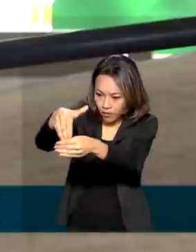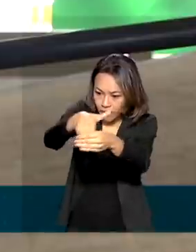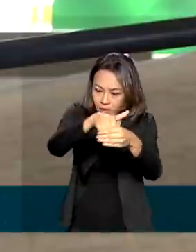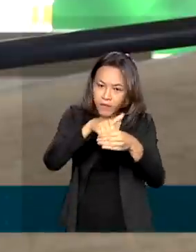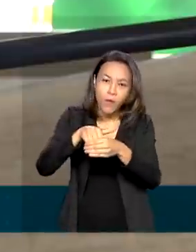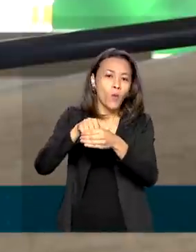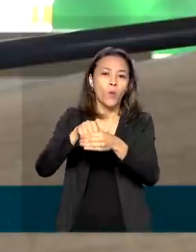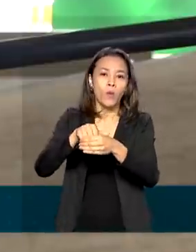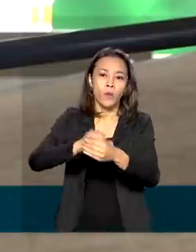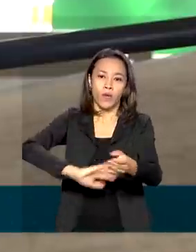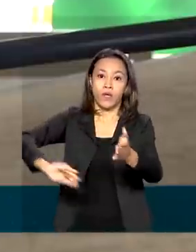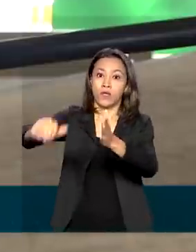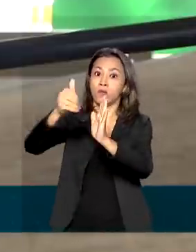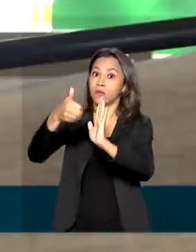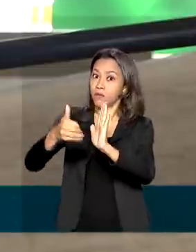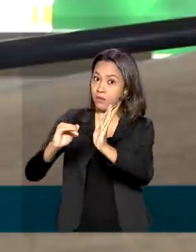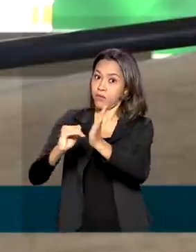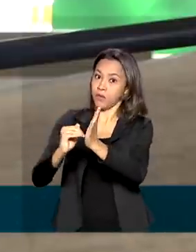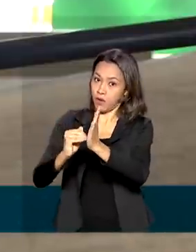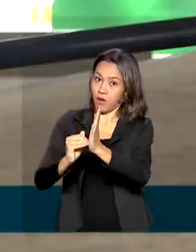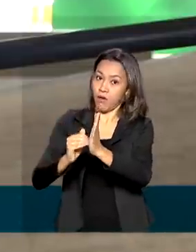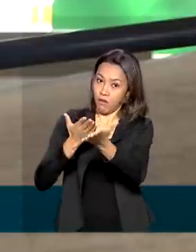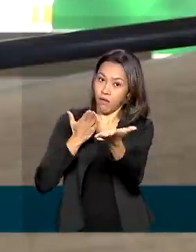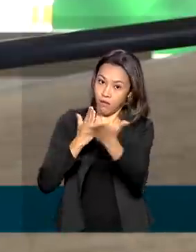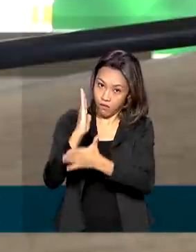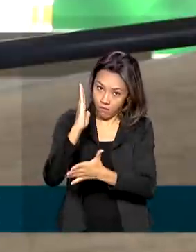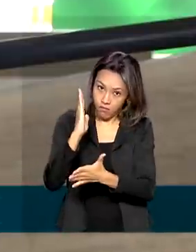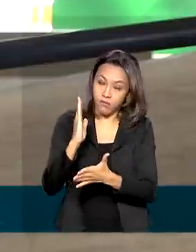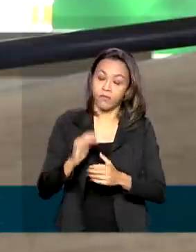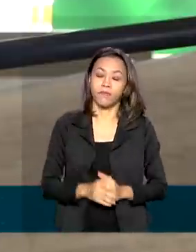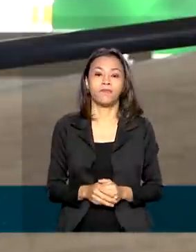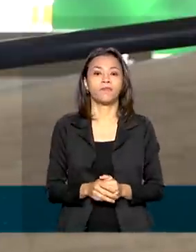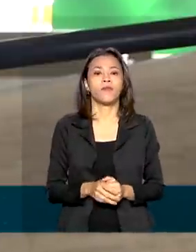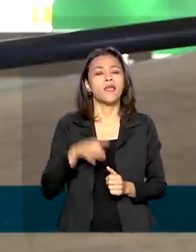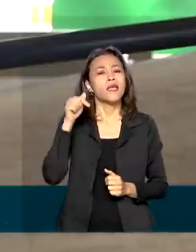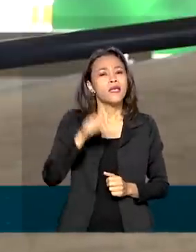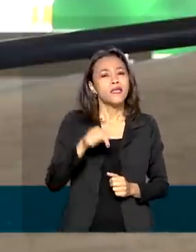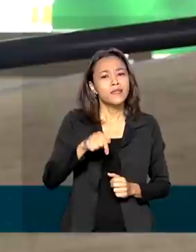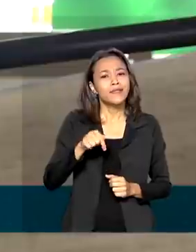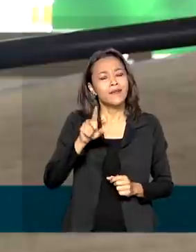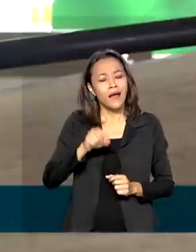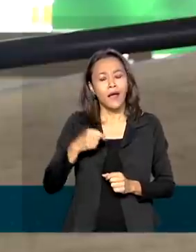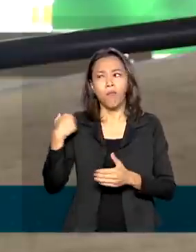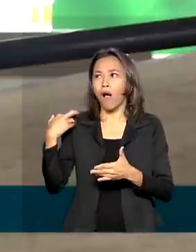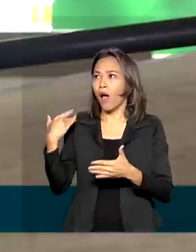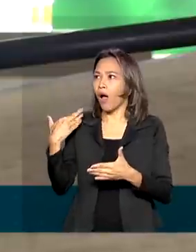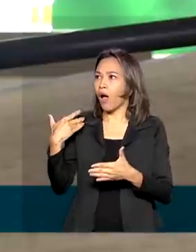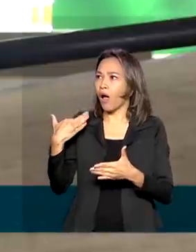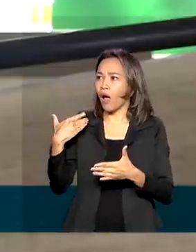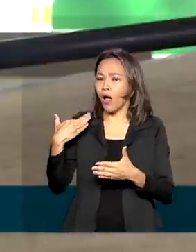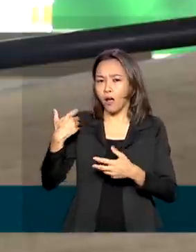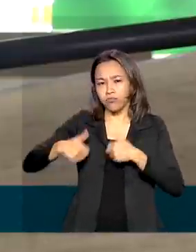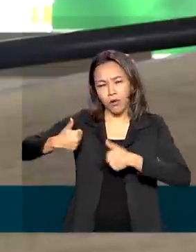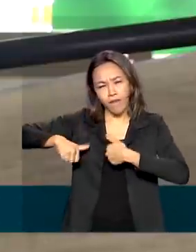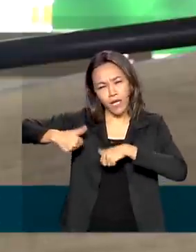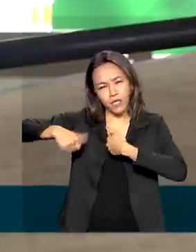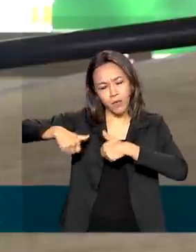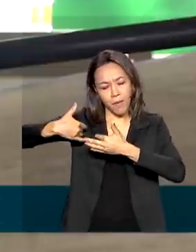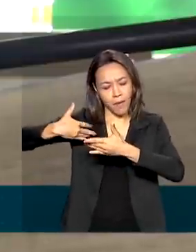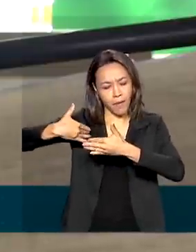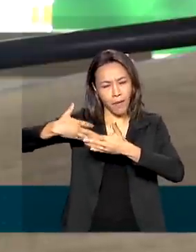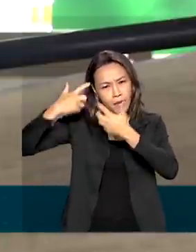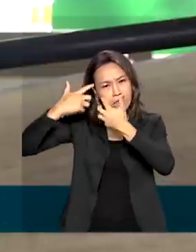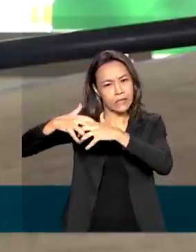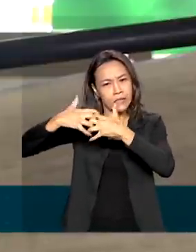do Senado Federal. Em nota, o Banco Central afirmou que a mudança é resultado de um longo processo de amadurecimento institucional